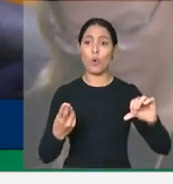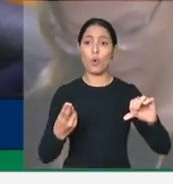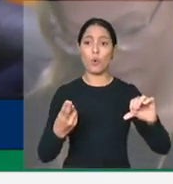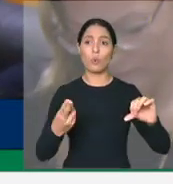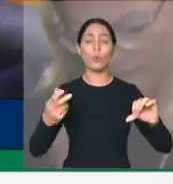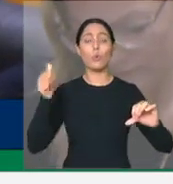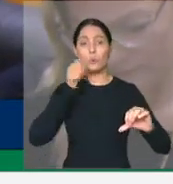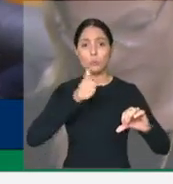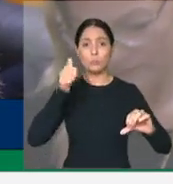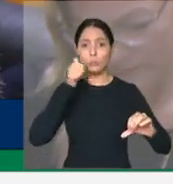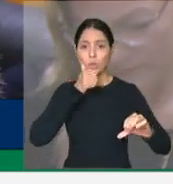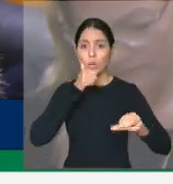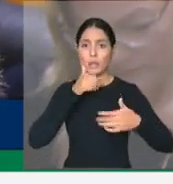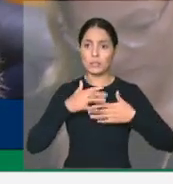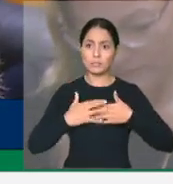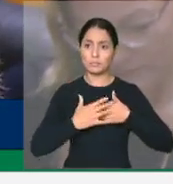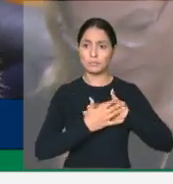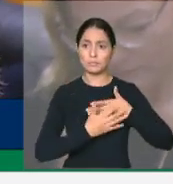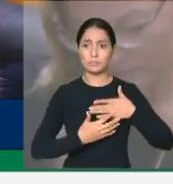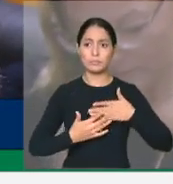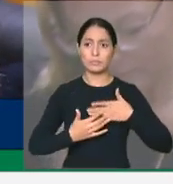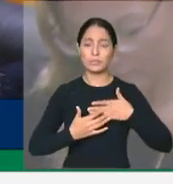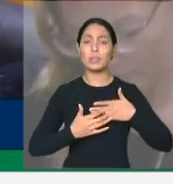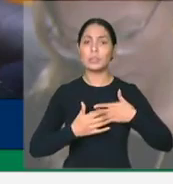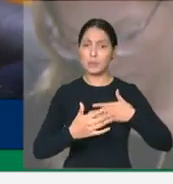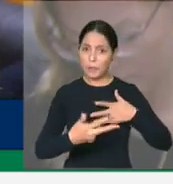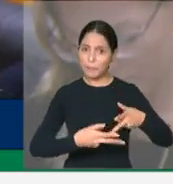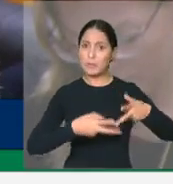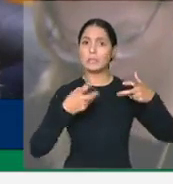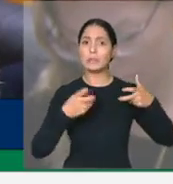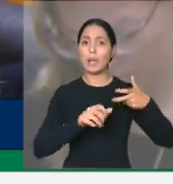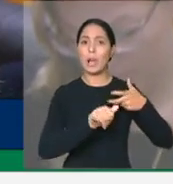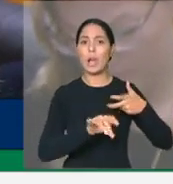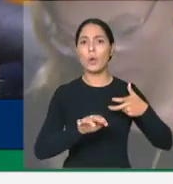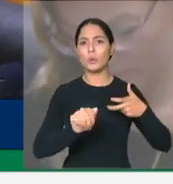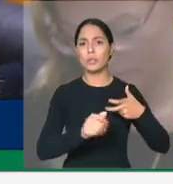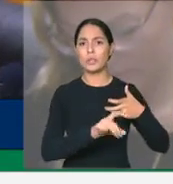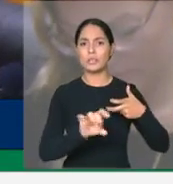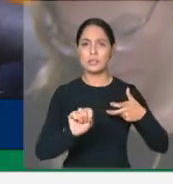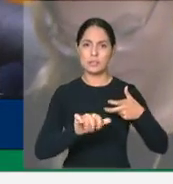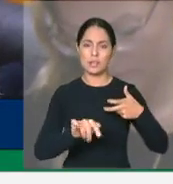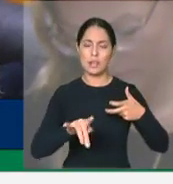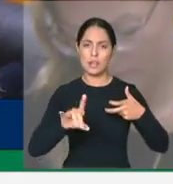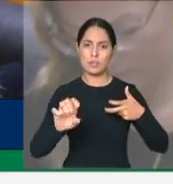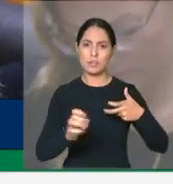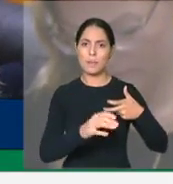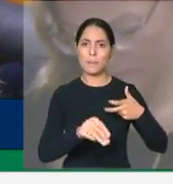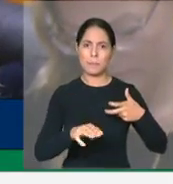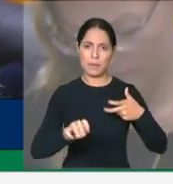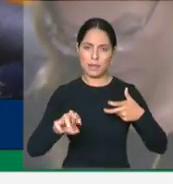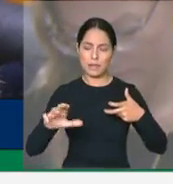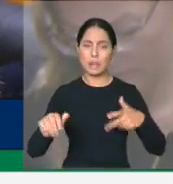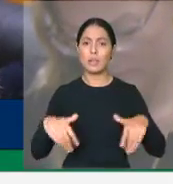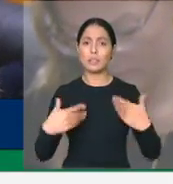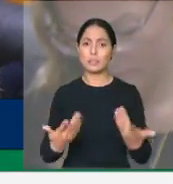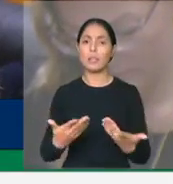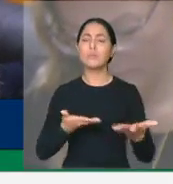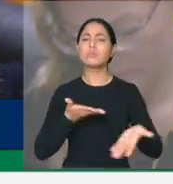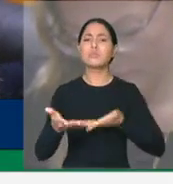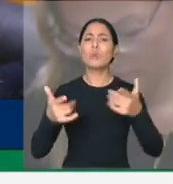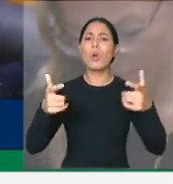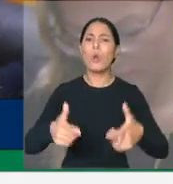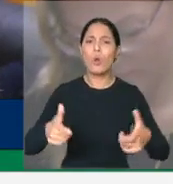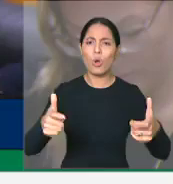mamária. Os exames deverão ser gratuito nas unidades públicas ou por meio de hospitais e clínicas